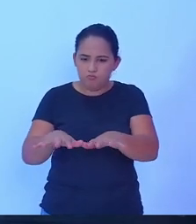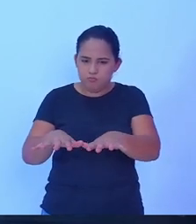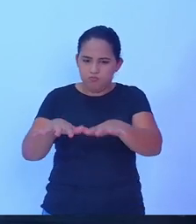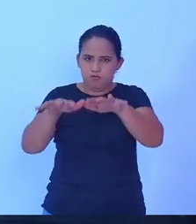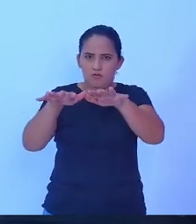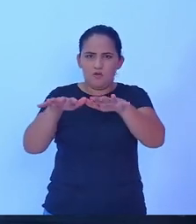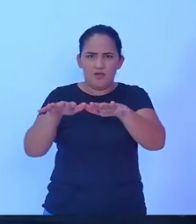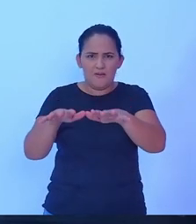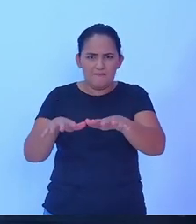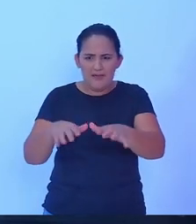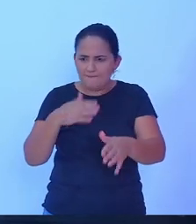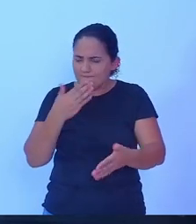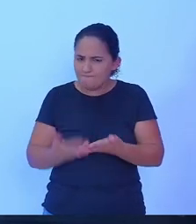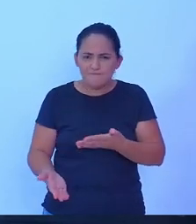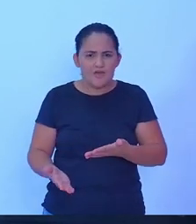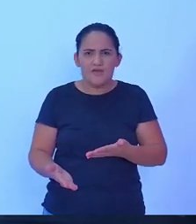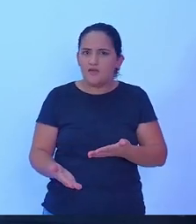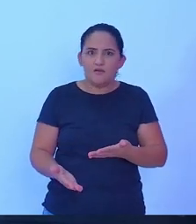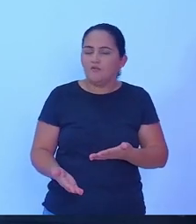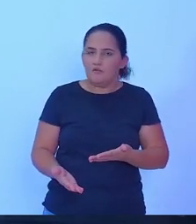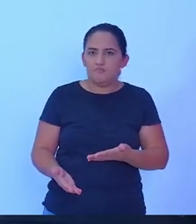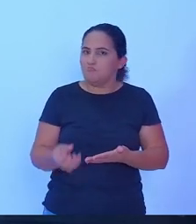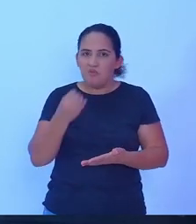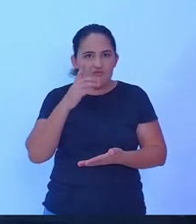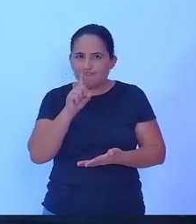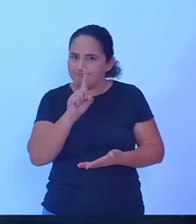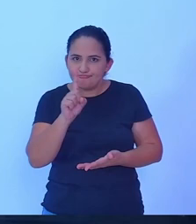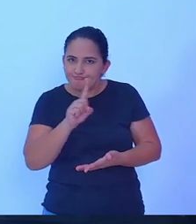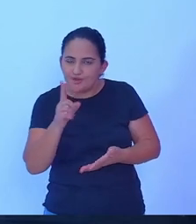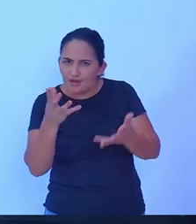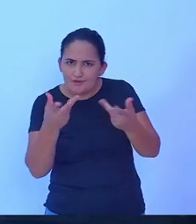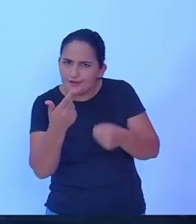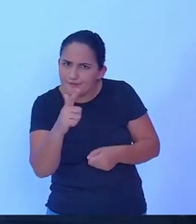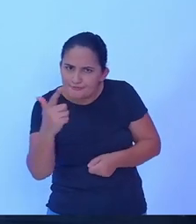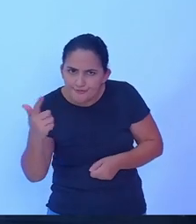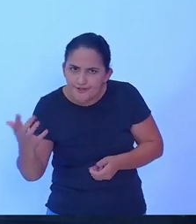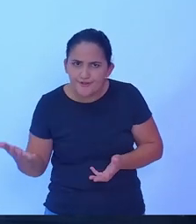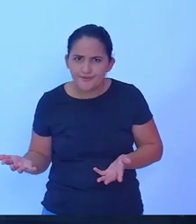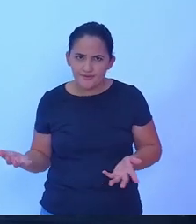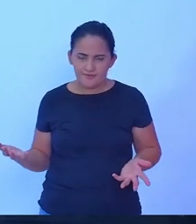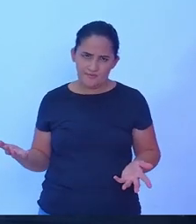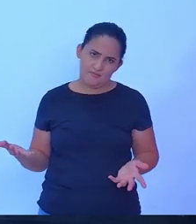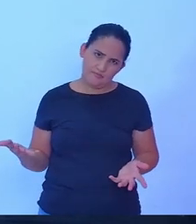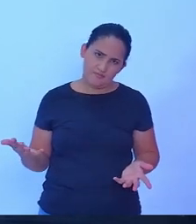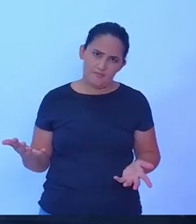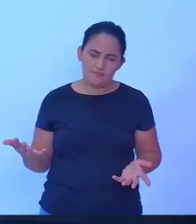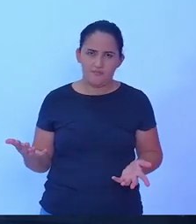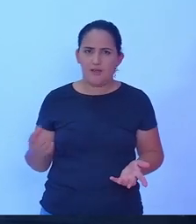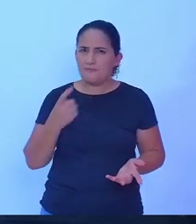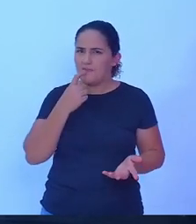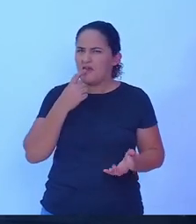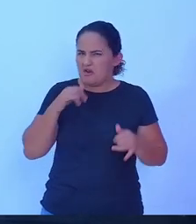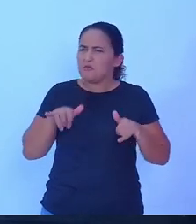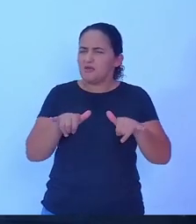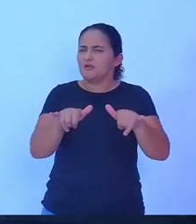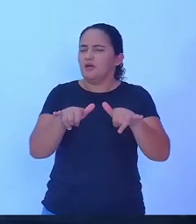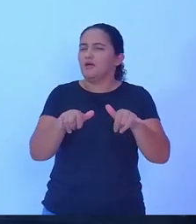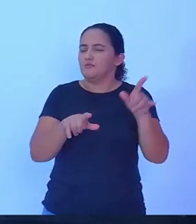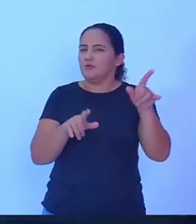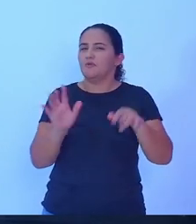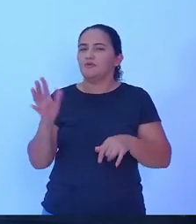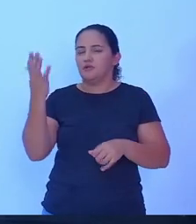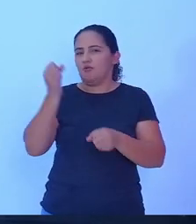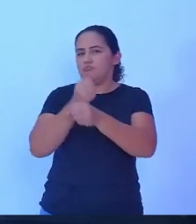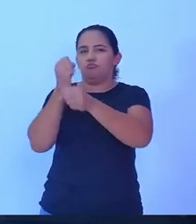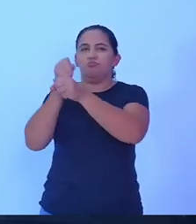então por isso temos que ter responsabilidade na hora de executar na hora de fazer e poder de fato dar aquilo